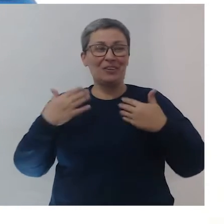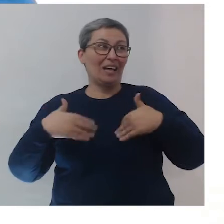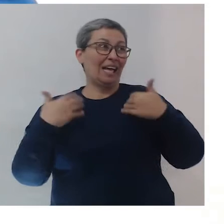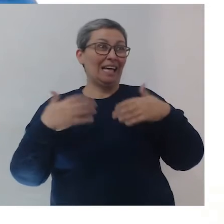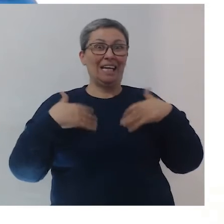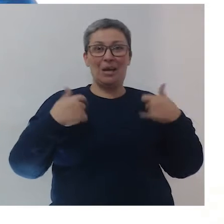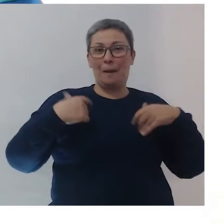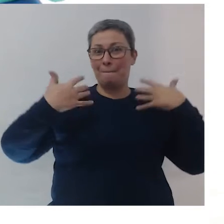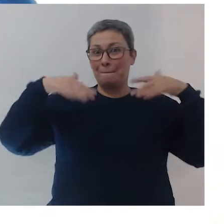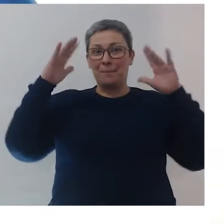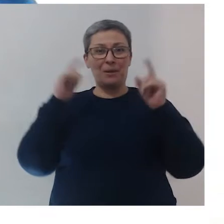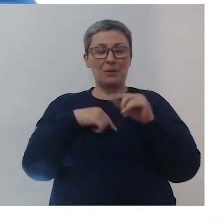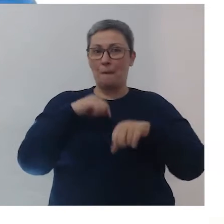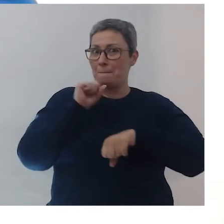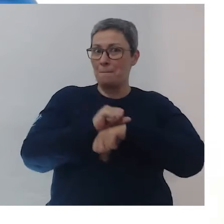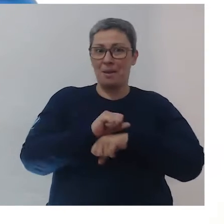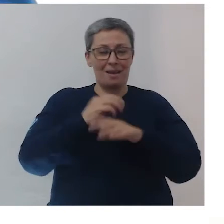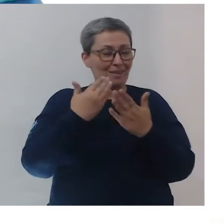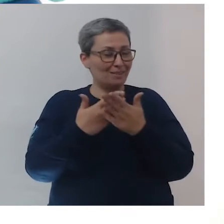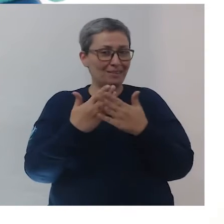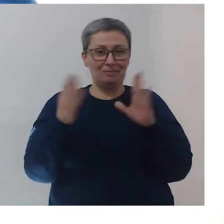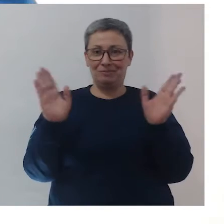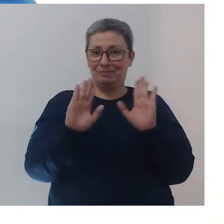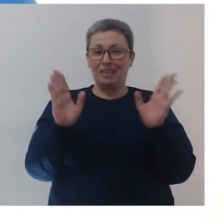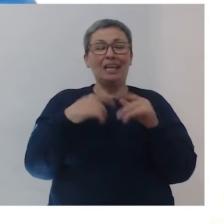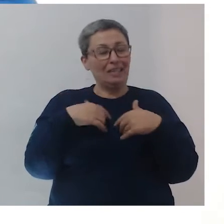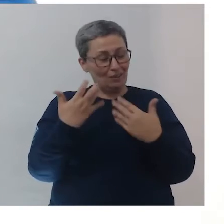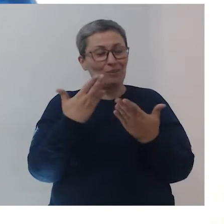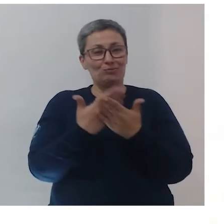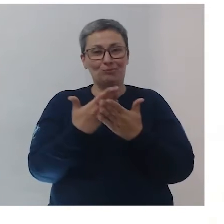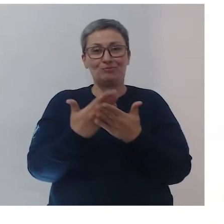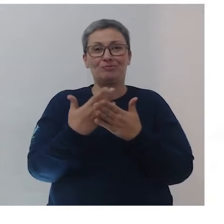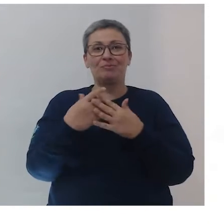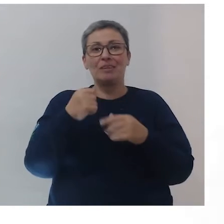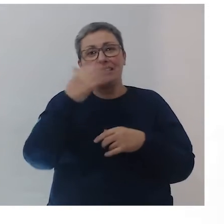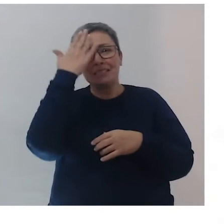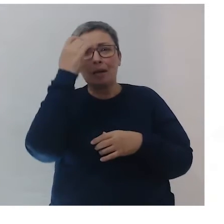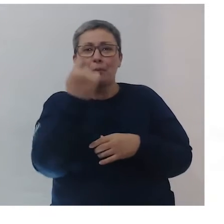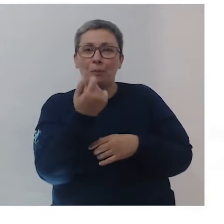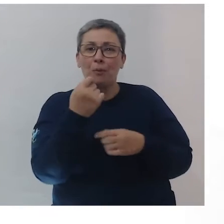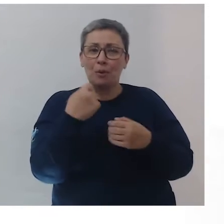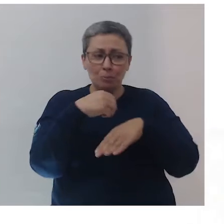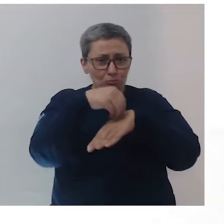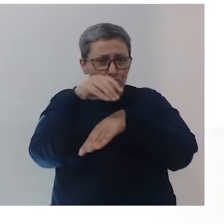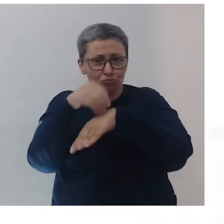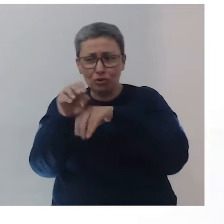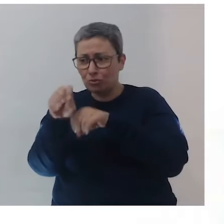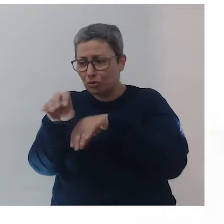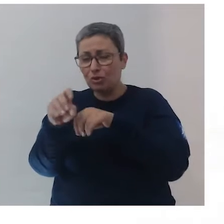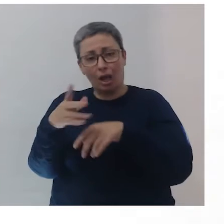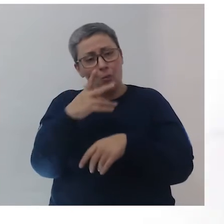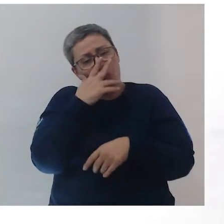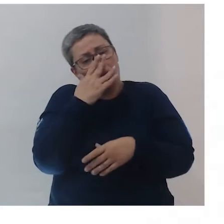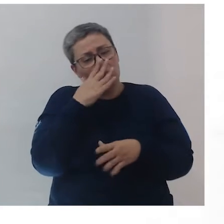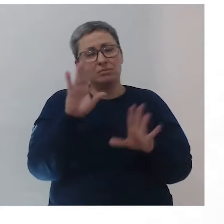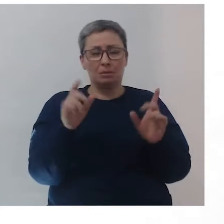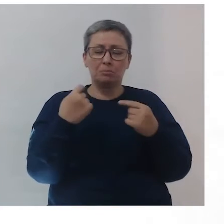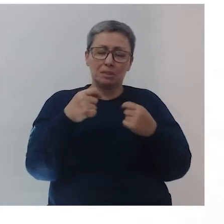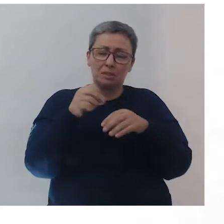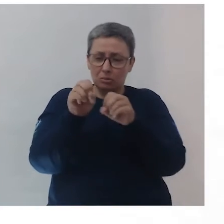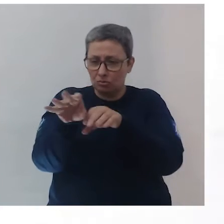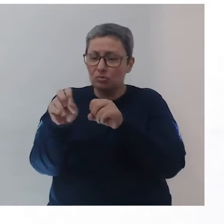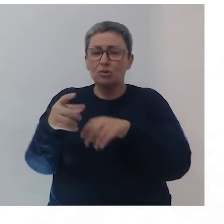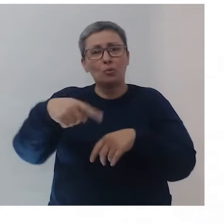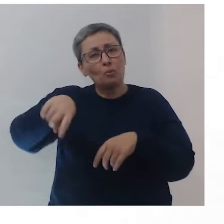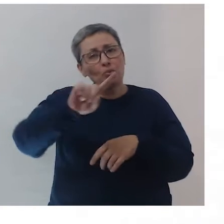eu olhei mais na escola, não quero parar de estudar, não. Quero estudar. A gente sabe um pouquinho, a tem que passar com os outros, eu acho. A gente